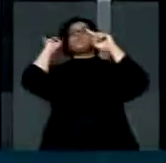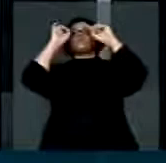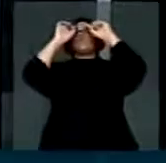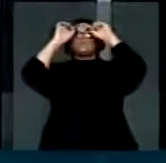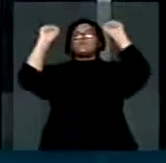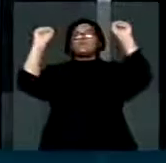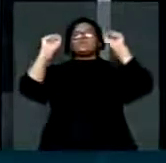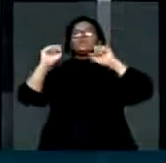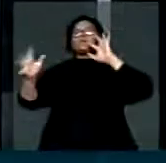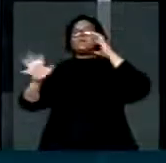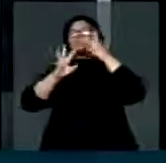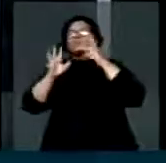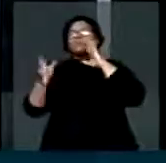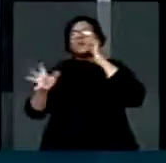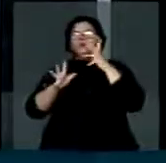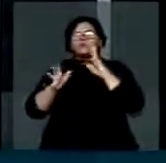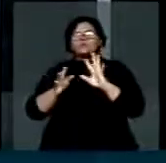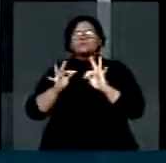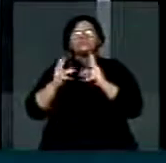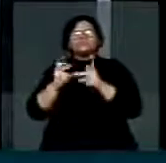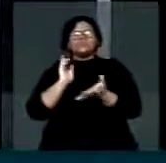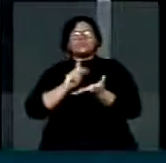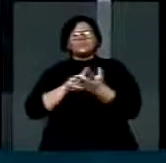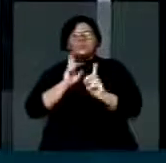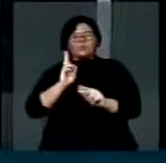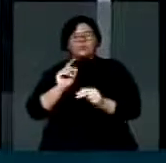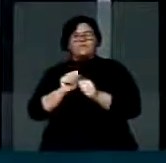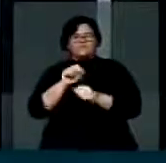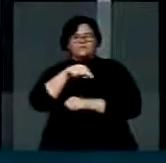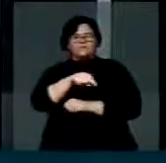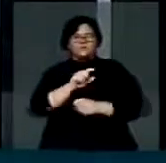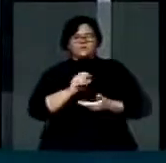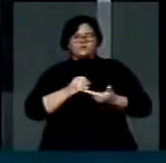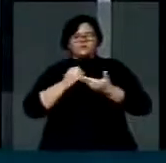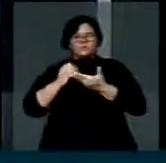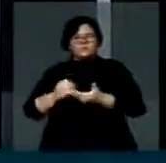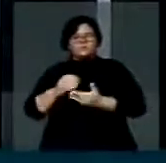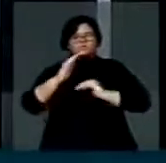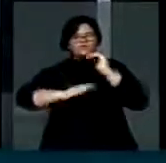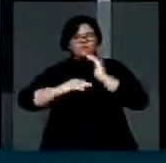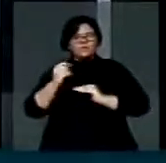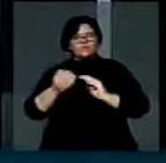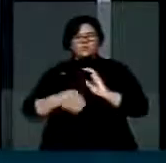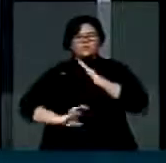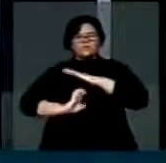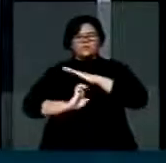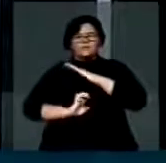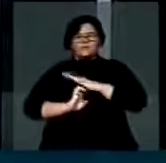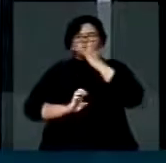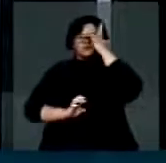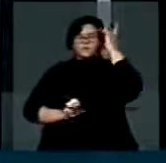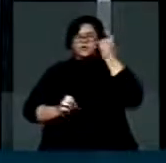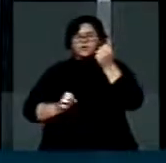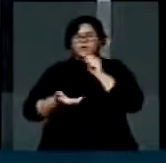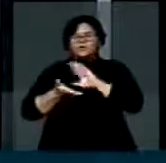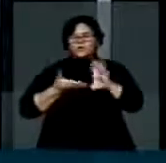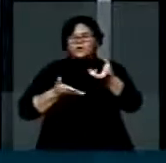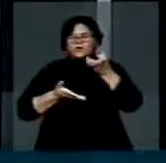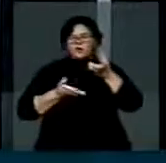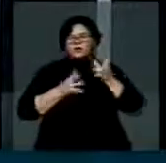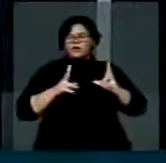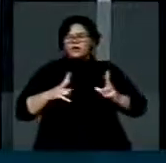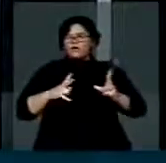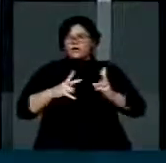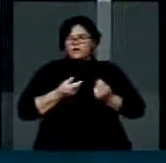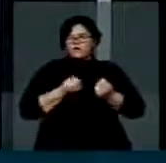decide, como está decidindo, nessa questão da contribuição de empresas, de pessoas jurídicas, no